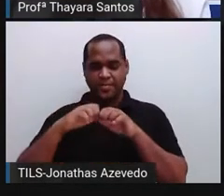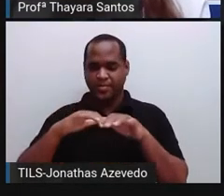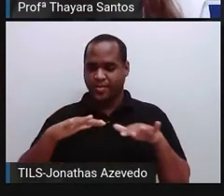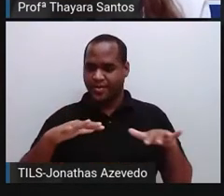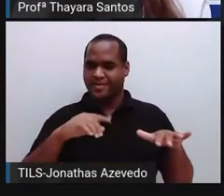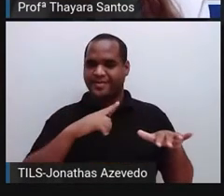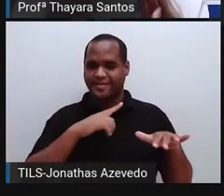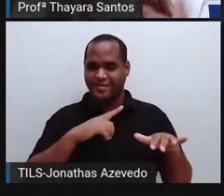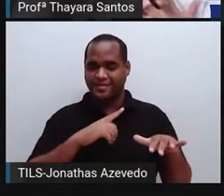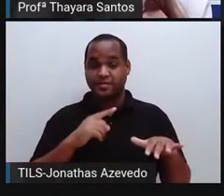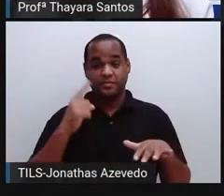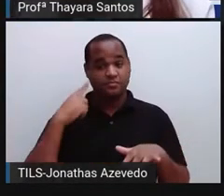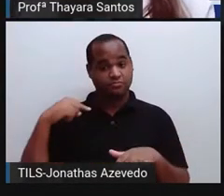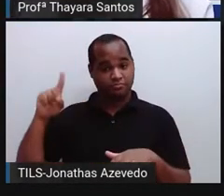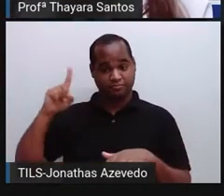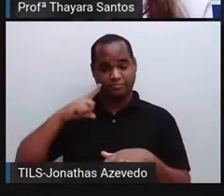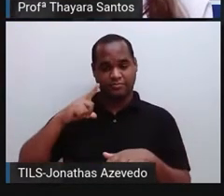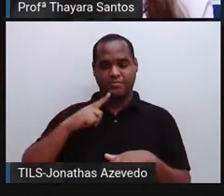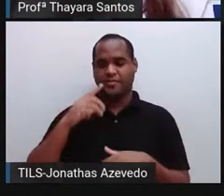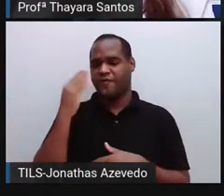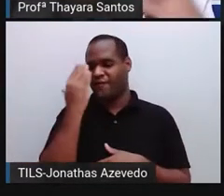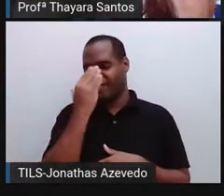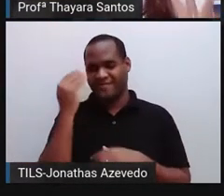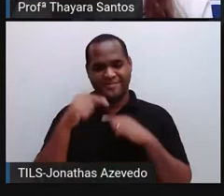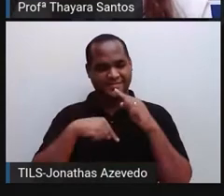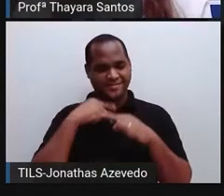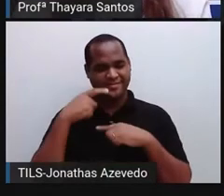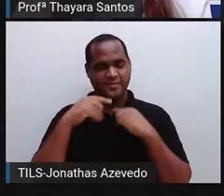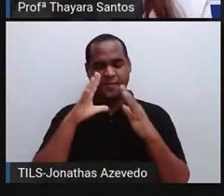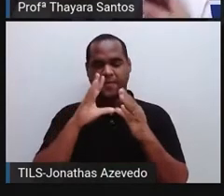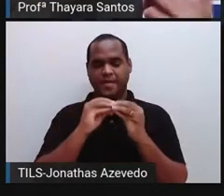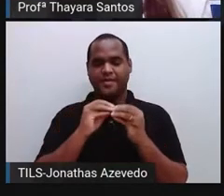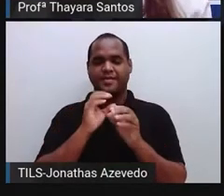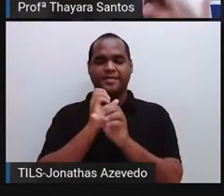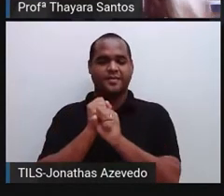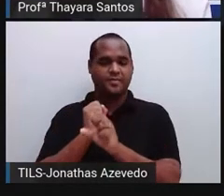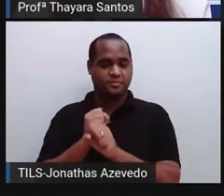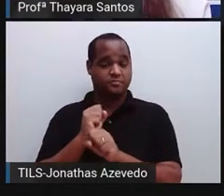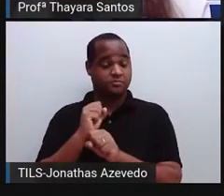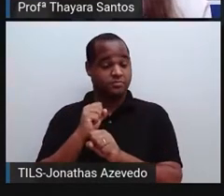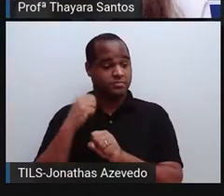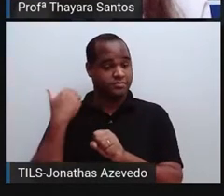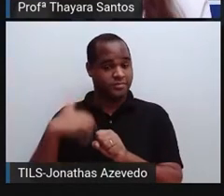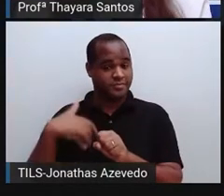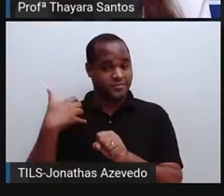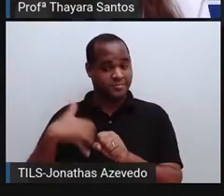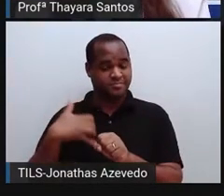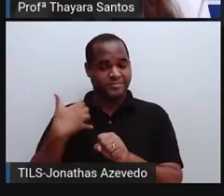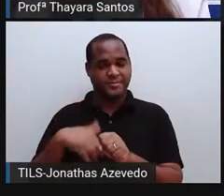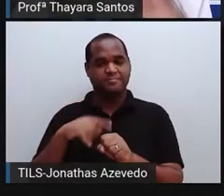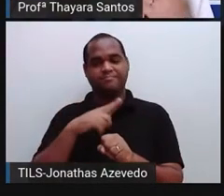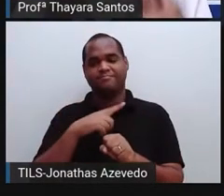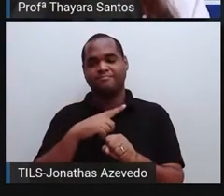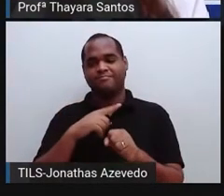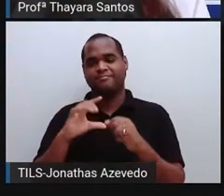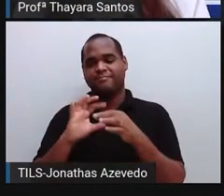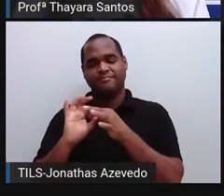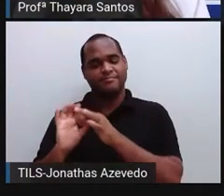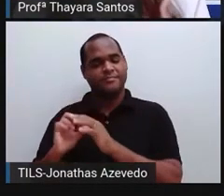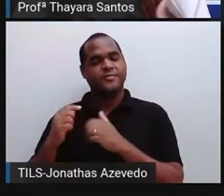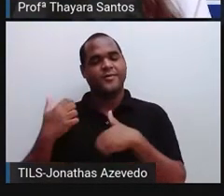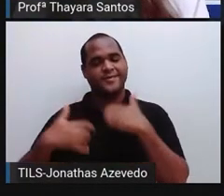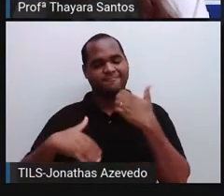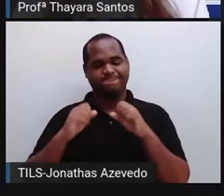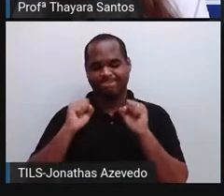nervoso. Na aula anterior a gente não conseguiu concluir o conteúdo, porque realmente é muito grande essa parte do sistema nervoso, por isso a gente vai